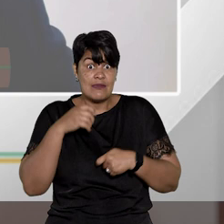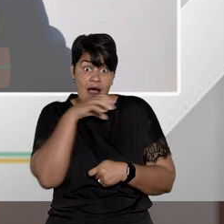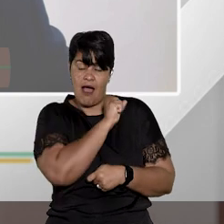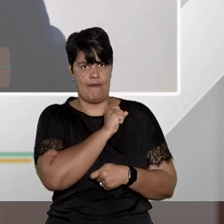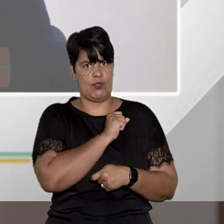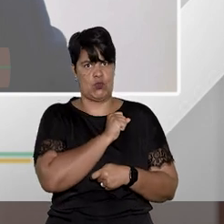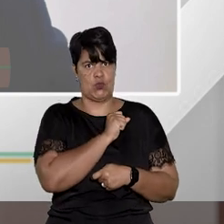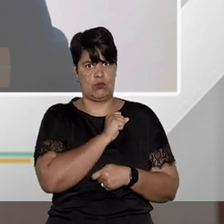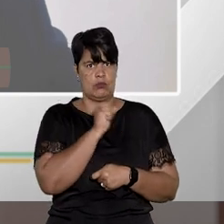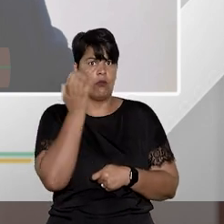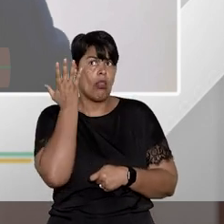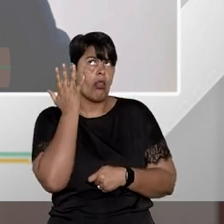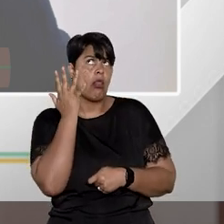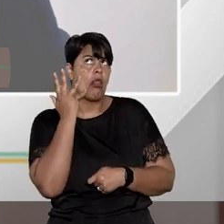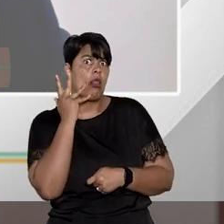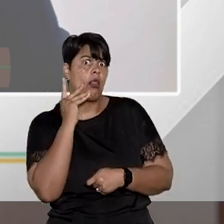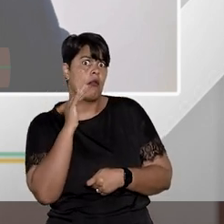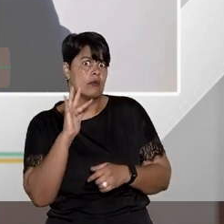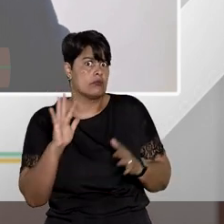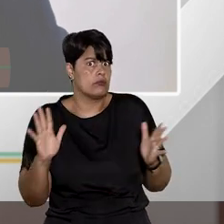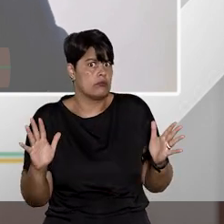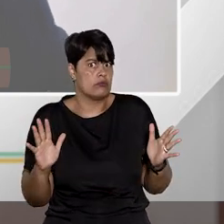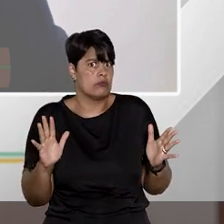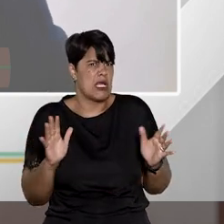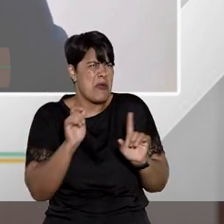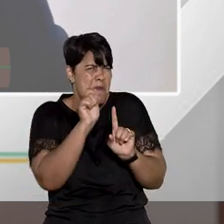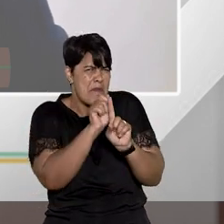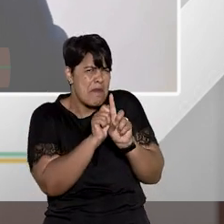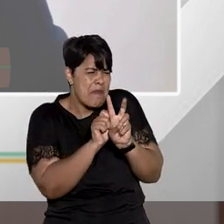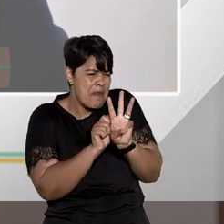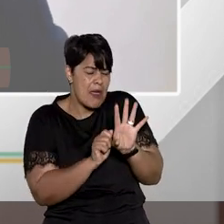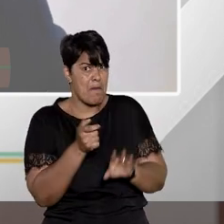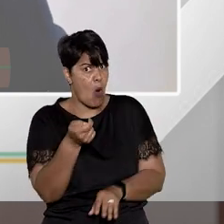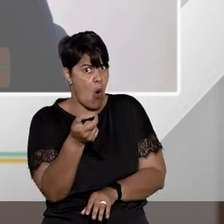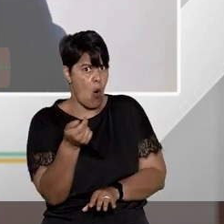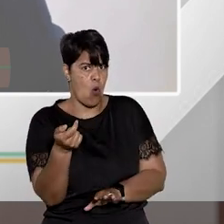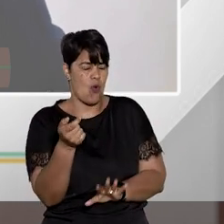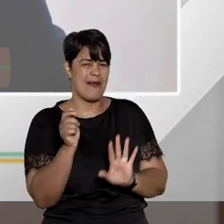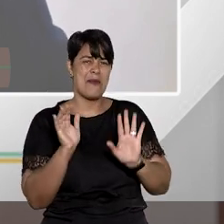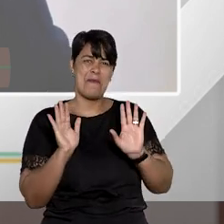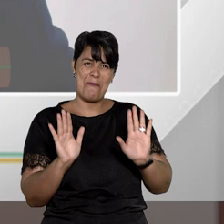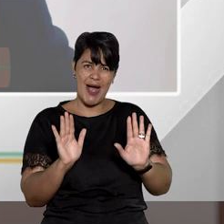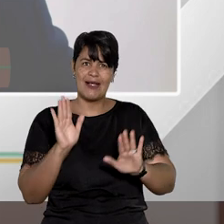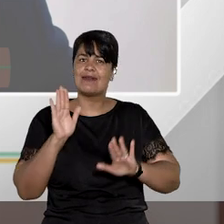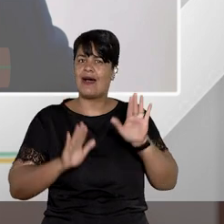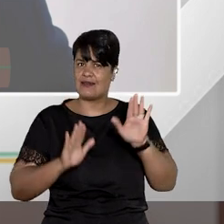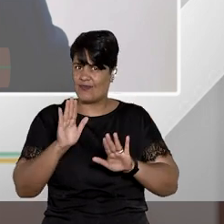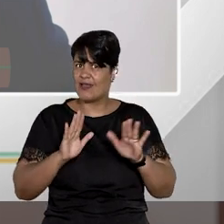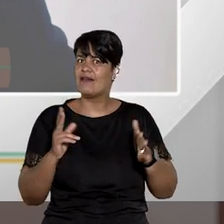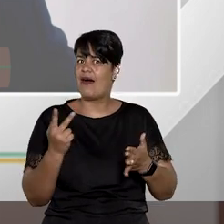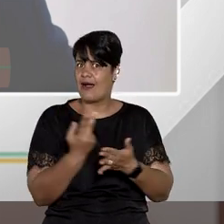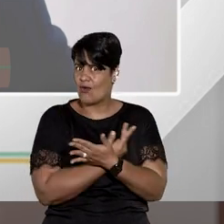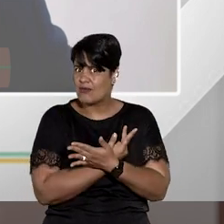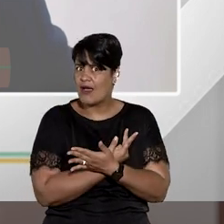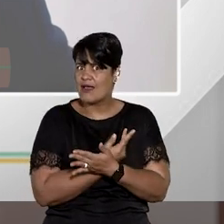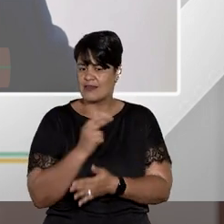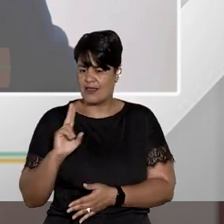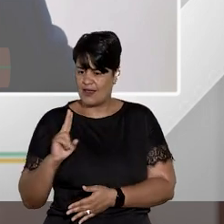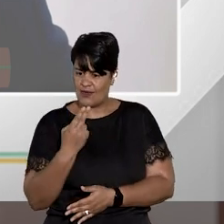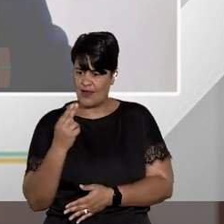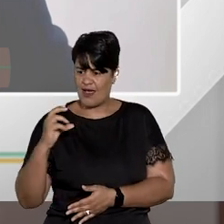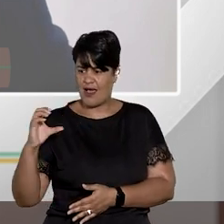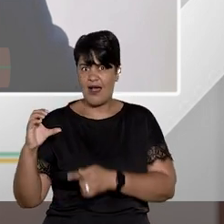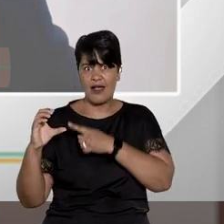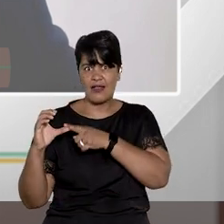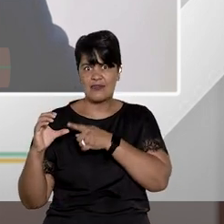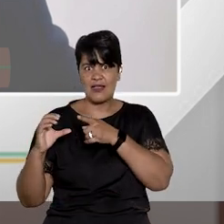possível. Coisa de dias, poucos meses, mas não raro a gente vê situações em que também o